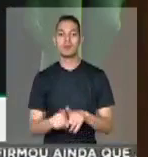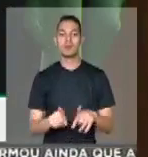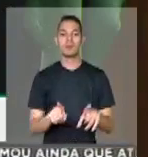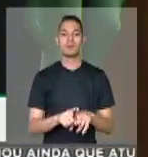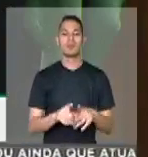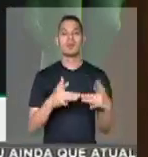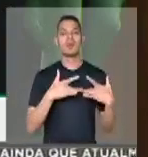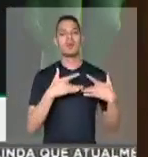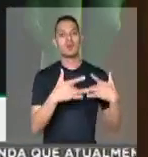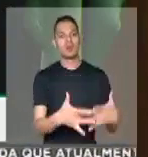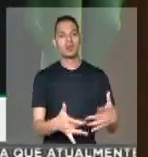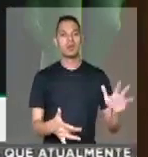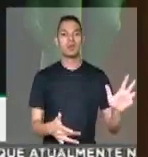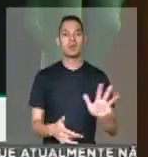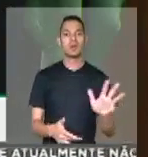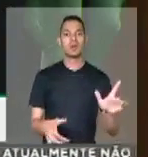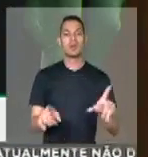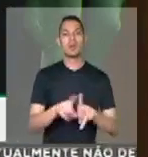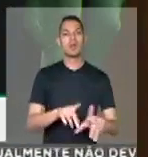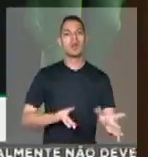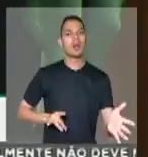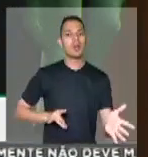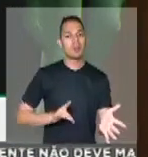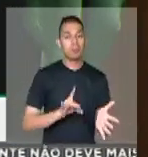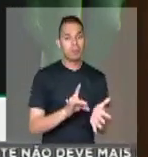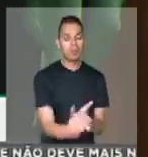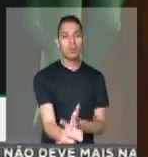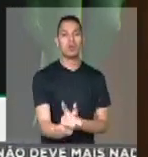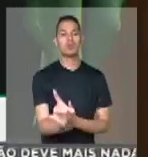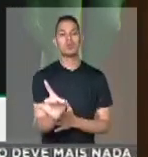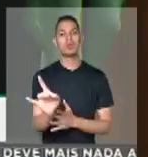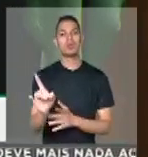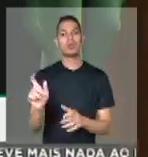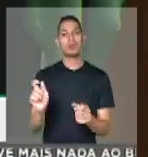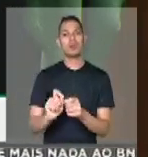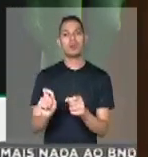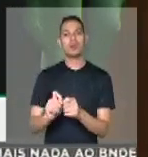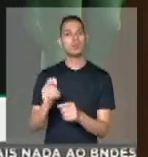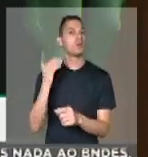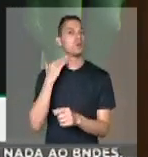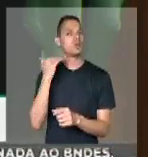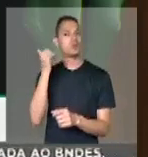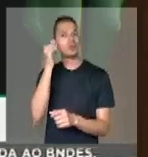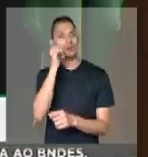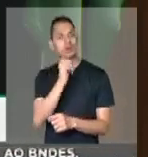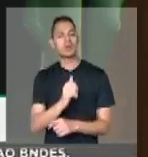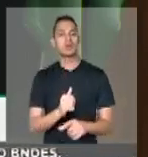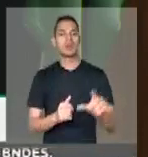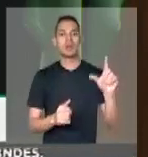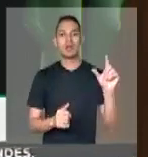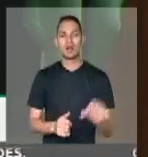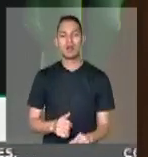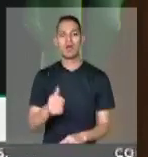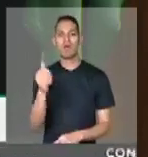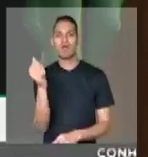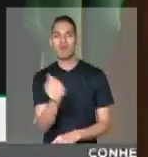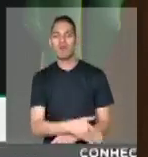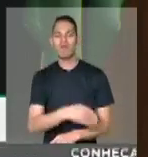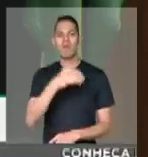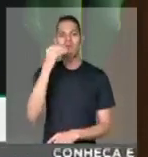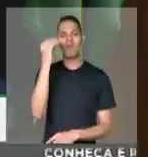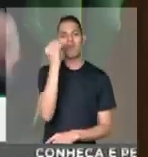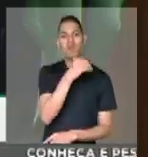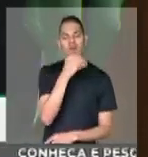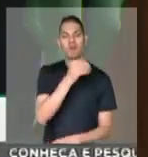solidariedade ao ex-presidente Lula e ao repúdio a essa atitude que nitidamente é menor, é mesquinha, é